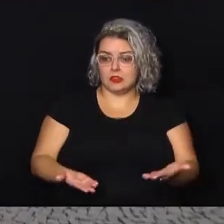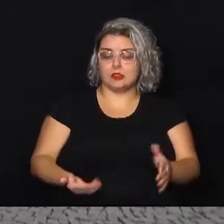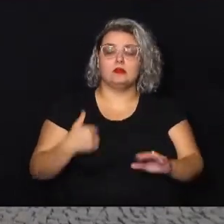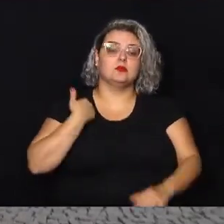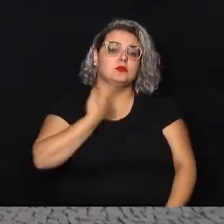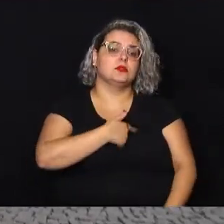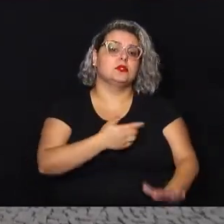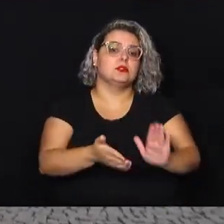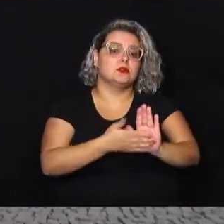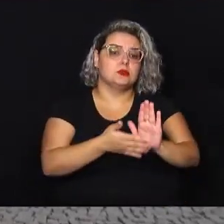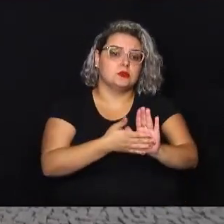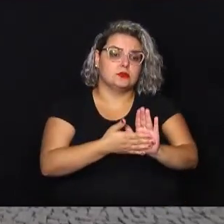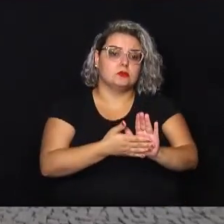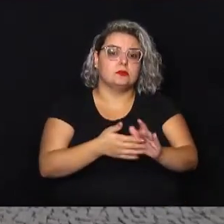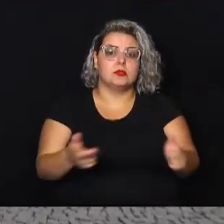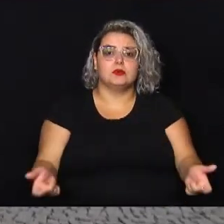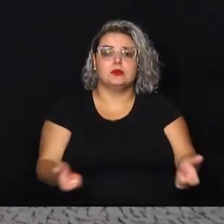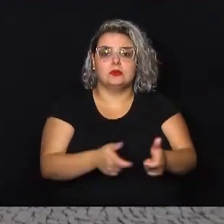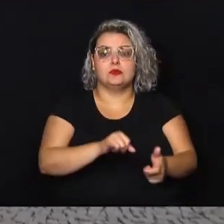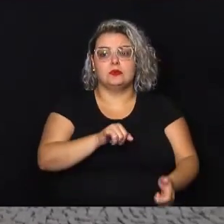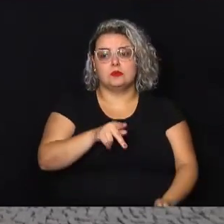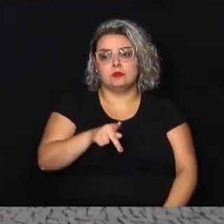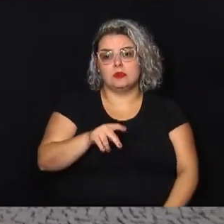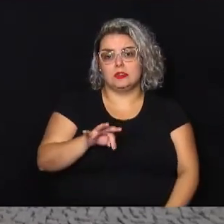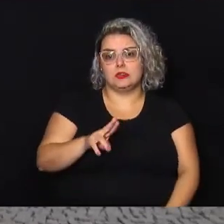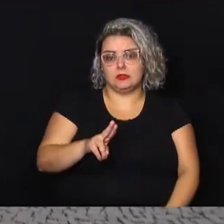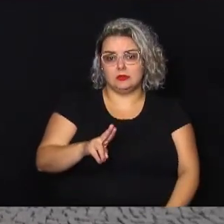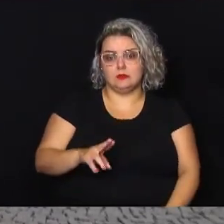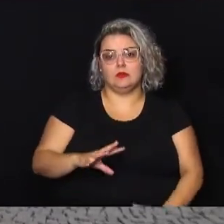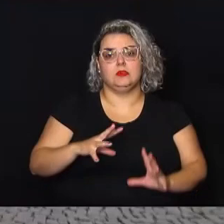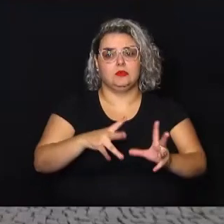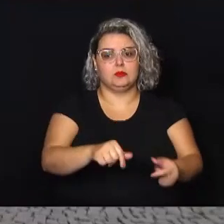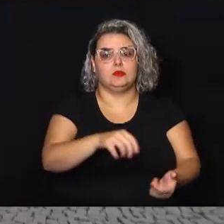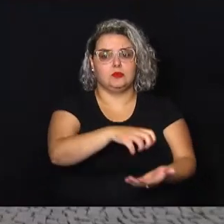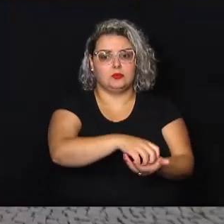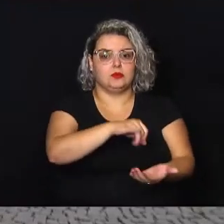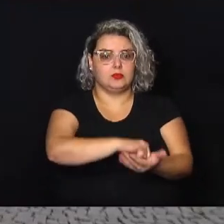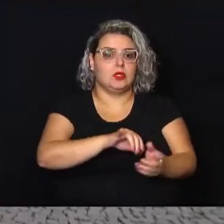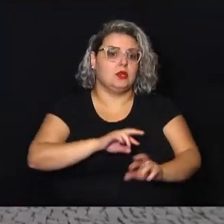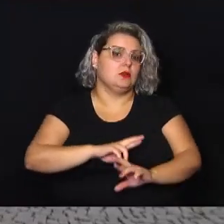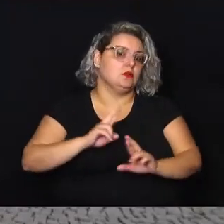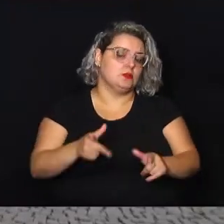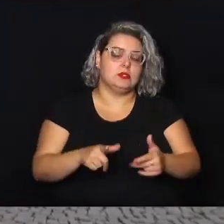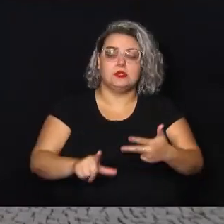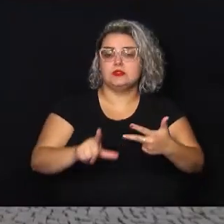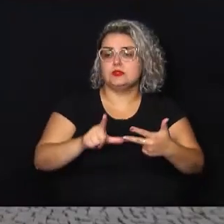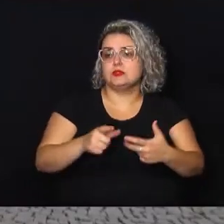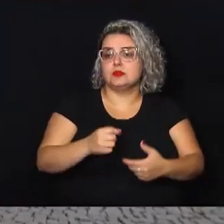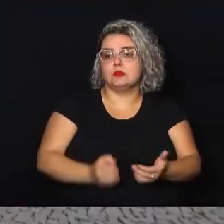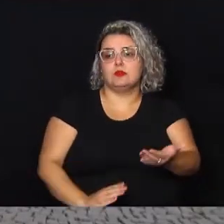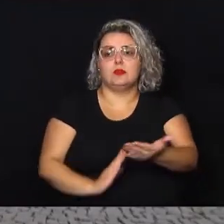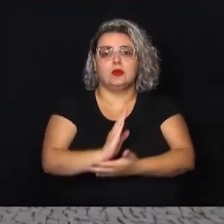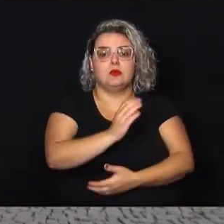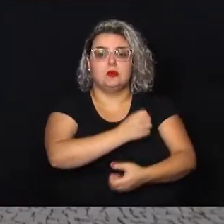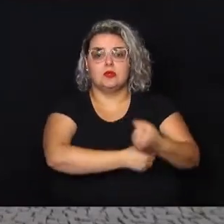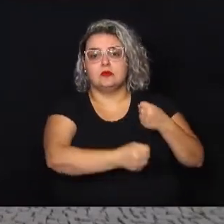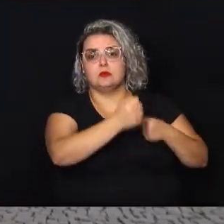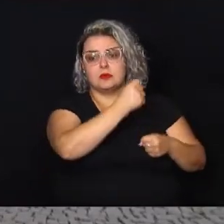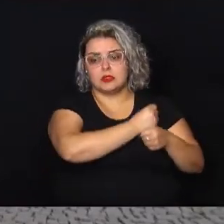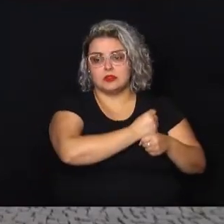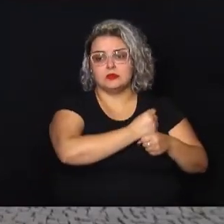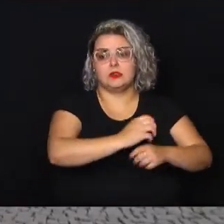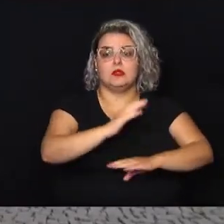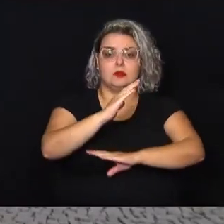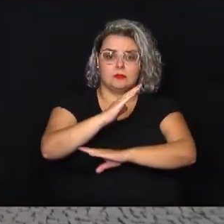redução do IPTU como um todo para o centro, diferentemente da legislação que foi aprovada no ano passado na Câmara Municipal, onde se dá